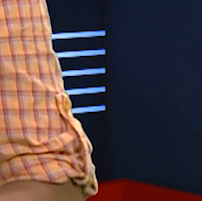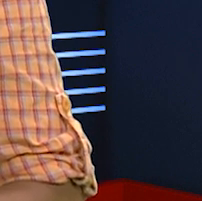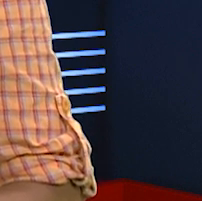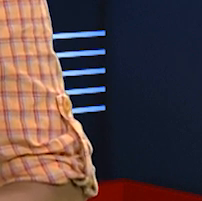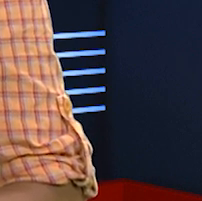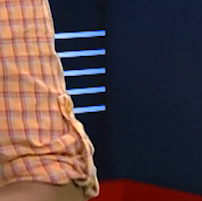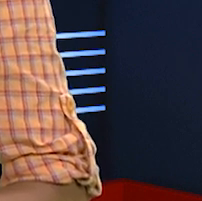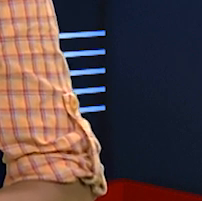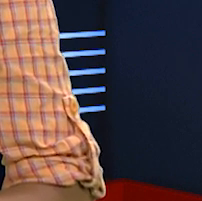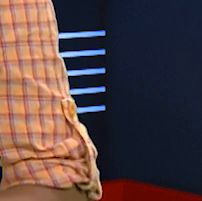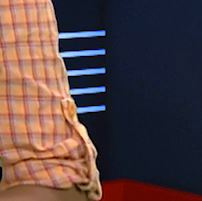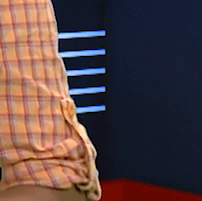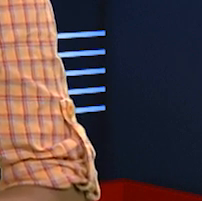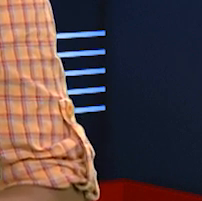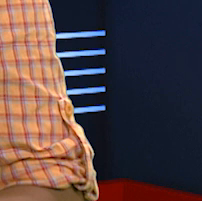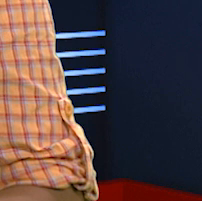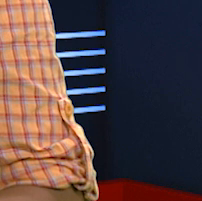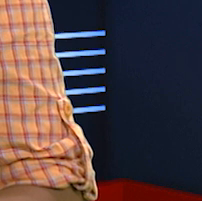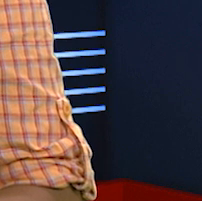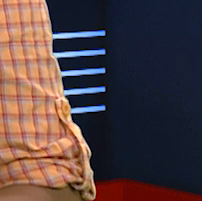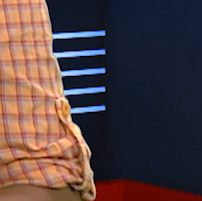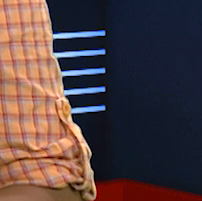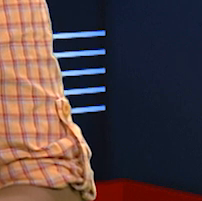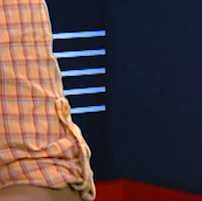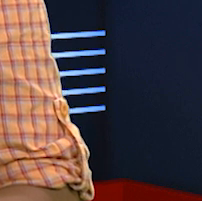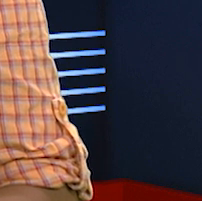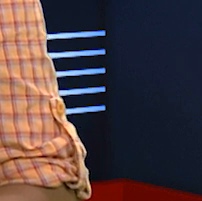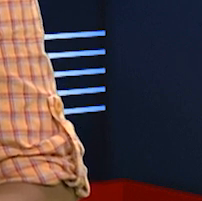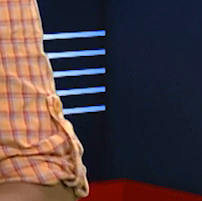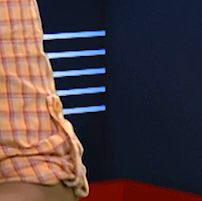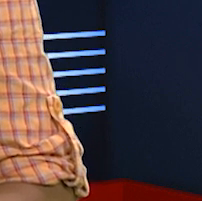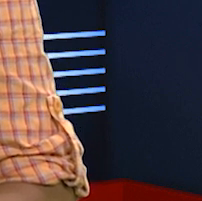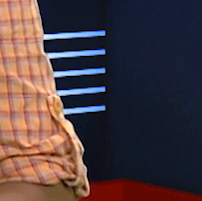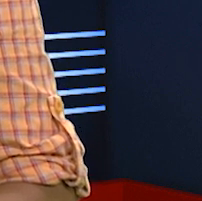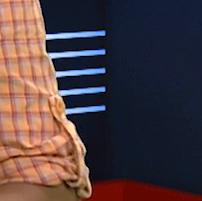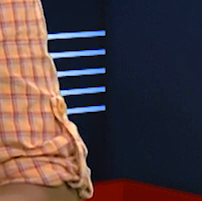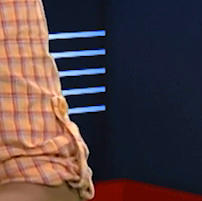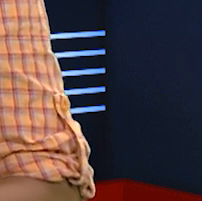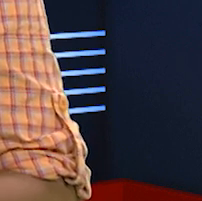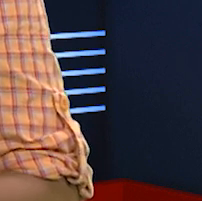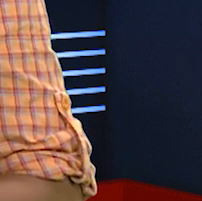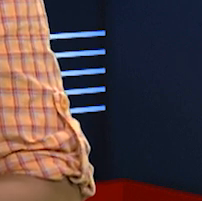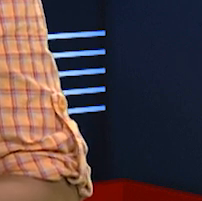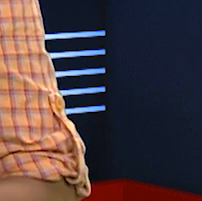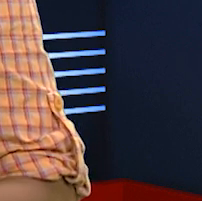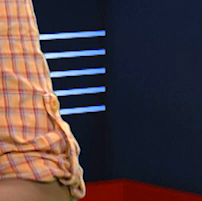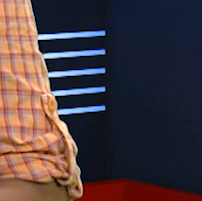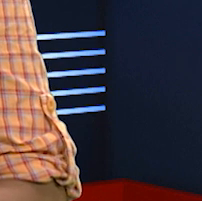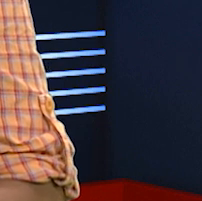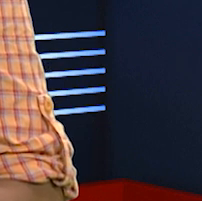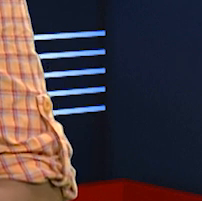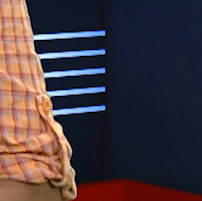Porto e Norte nesta altura registra-se uma explosão de marcações de casamentos despedidas de